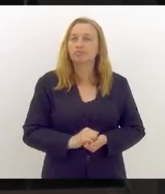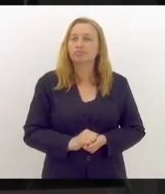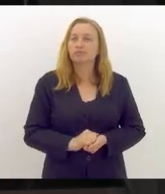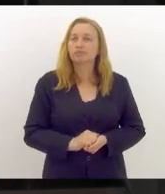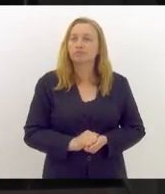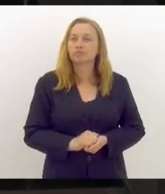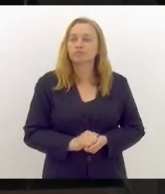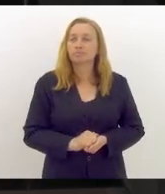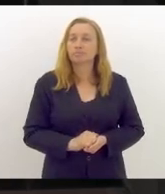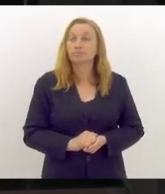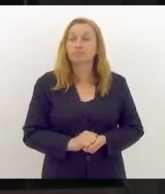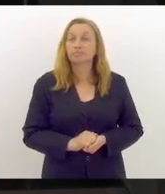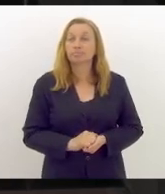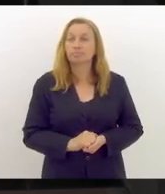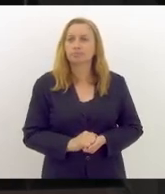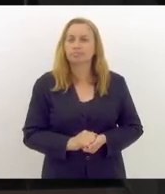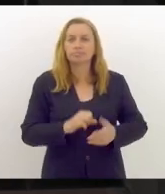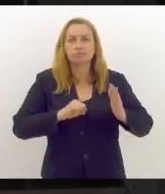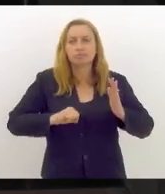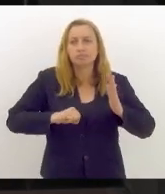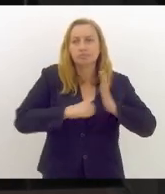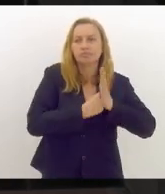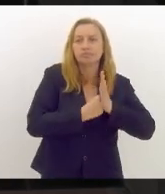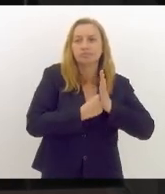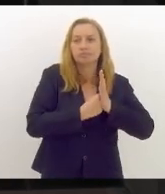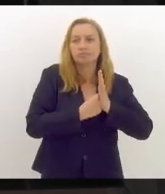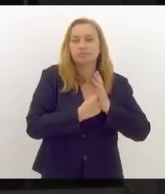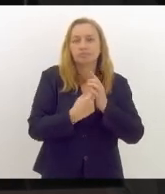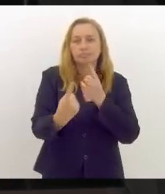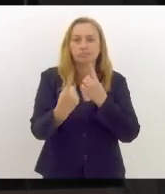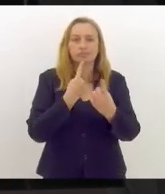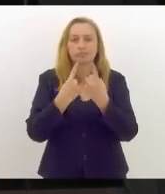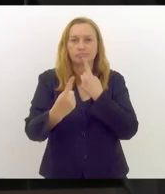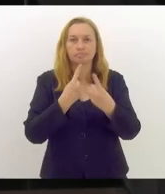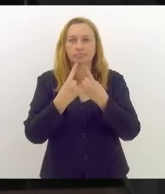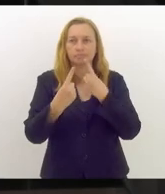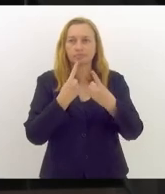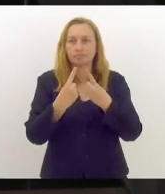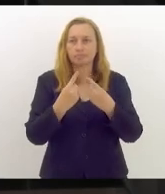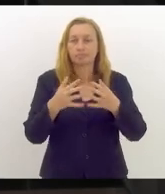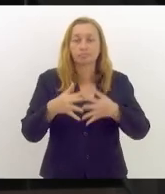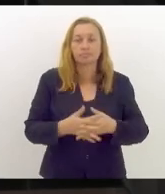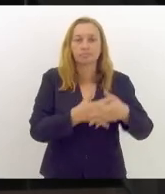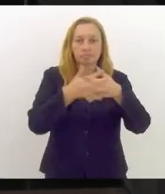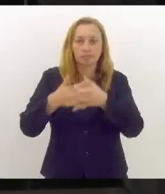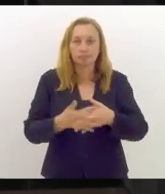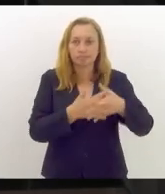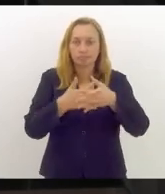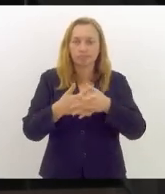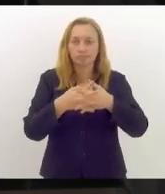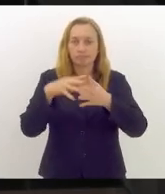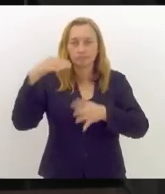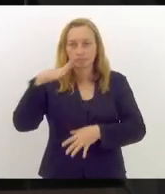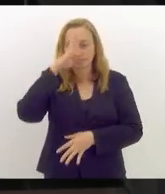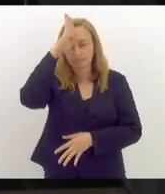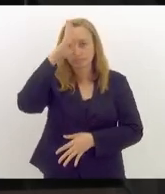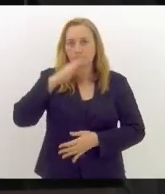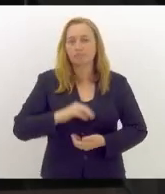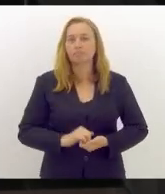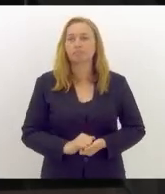você tem bloqueio de rodovias por caminhoneiros bolsonaristas,